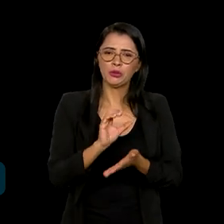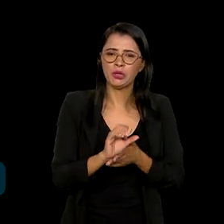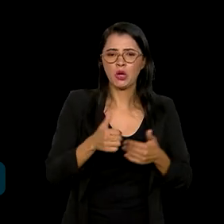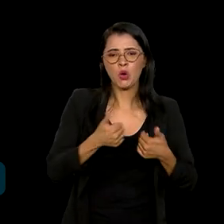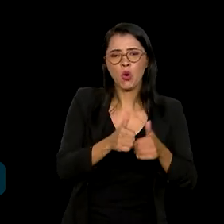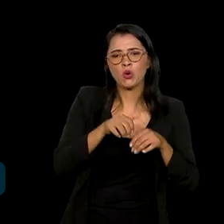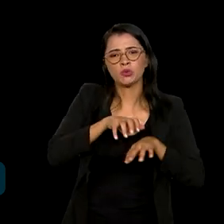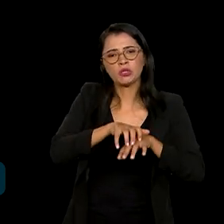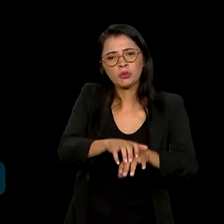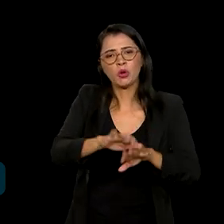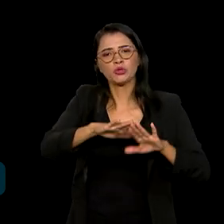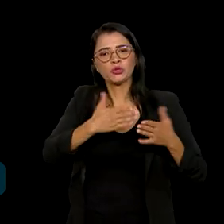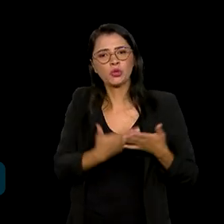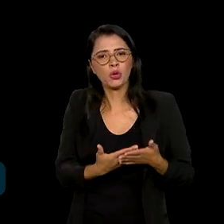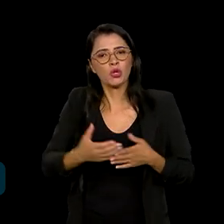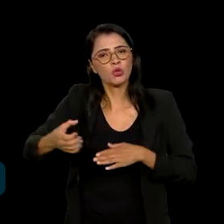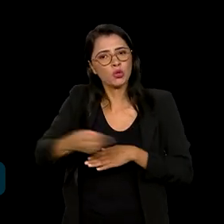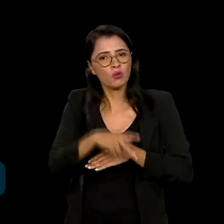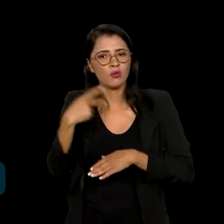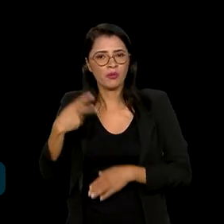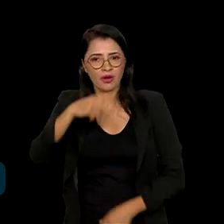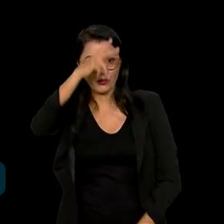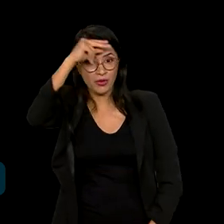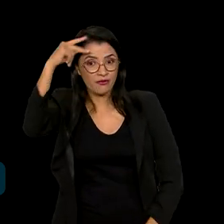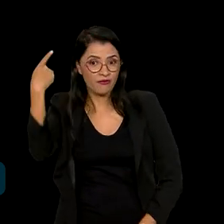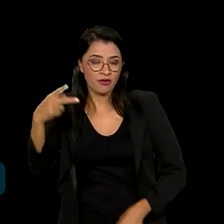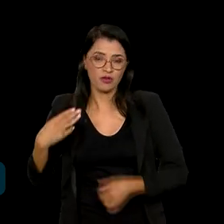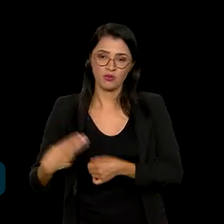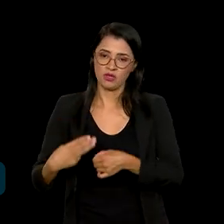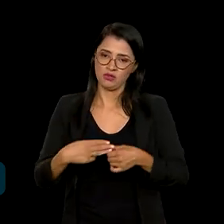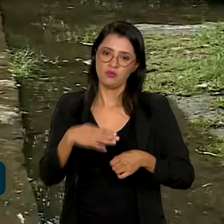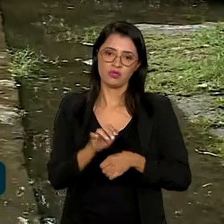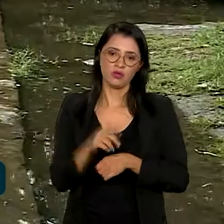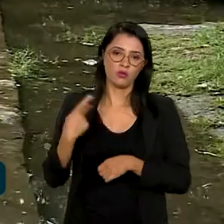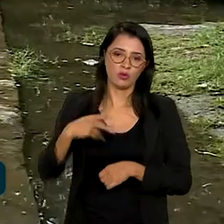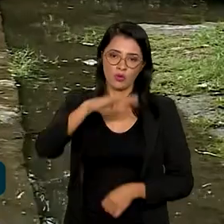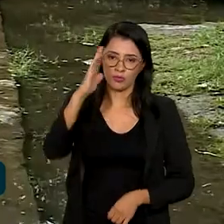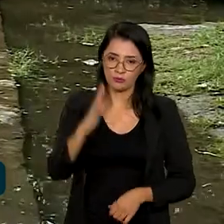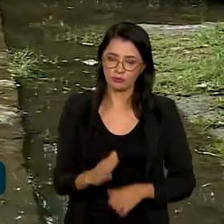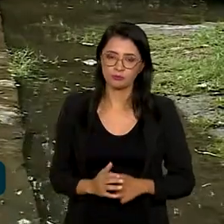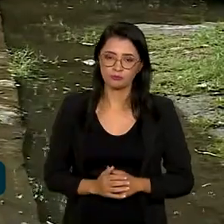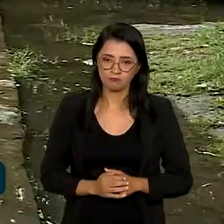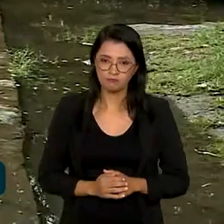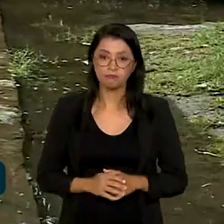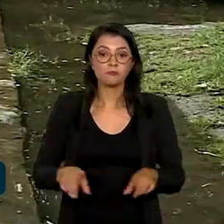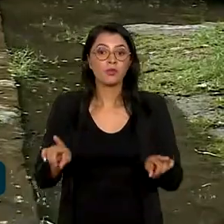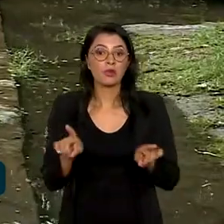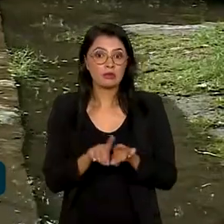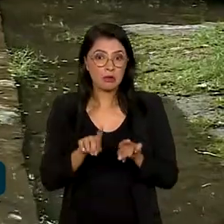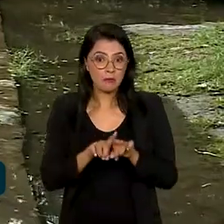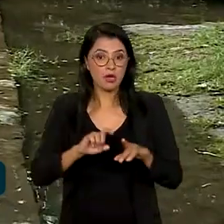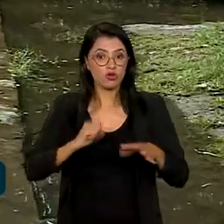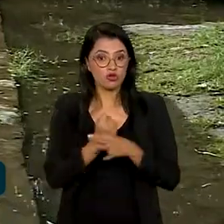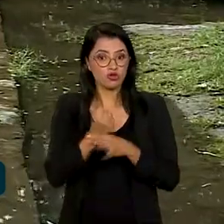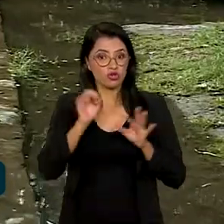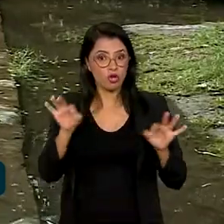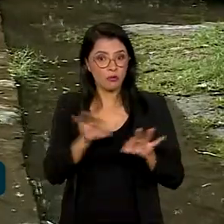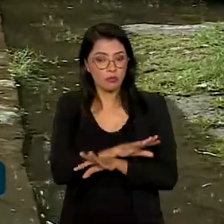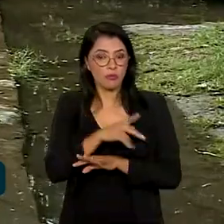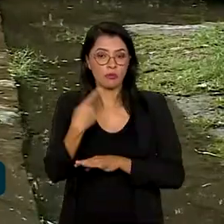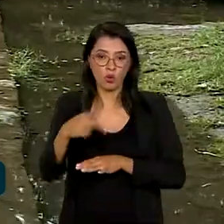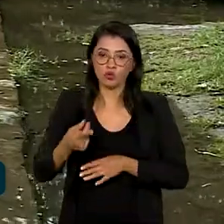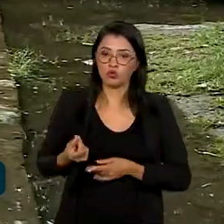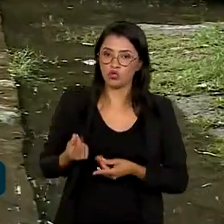escolares novos para os prefeitos e prefeitas, os municípios e estados desse país. Além dos recursos já garantidos para os